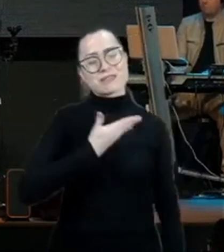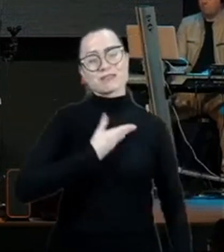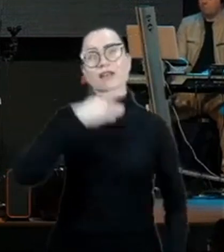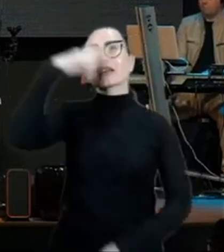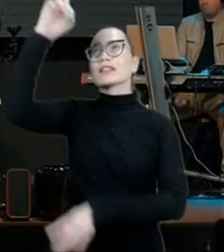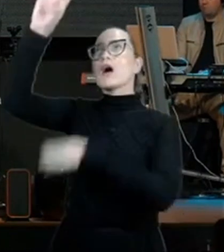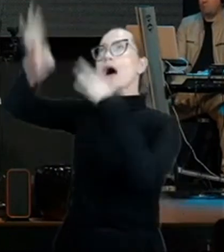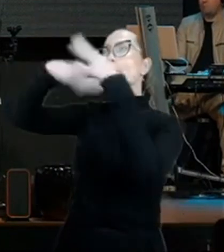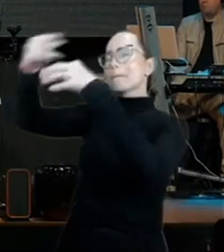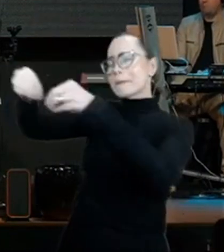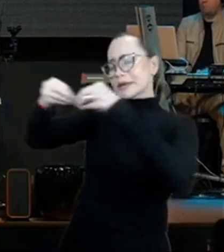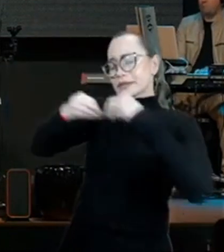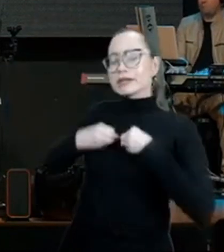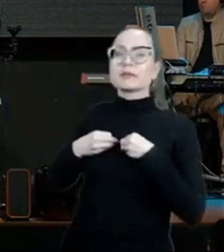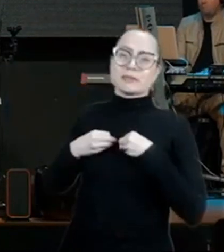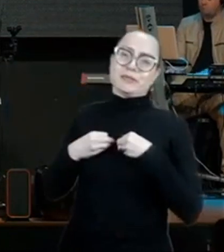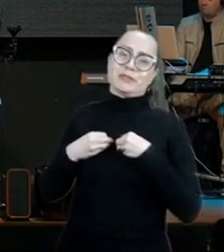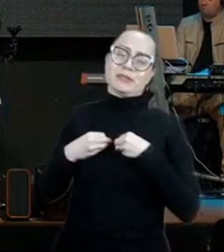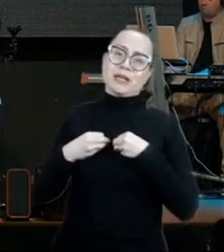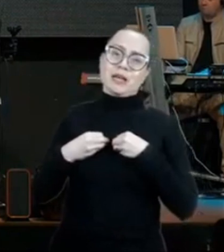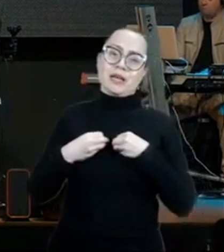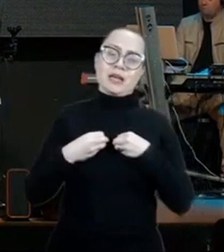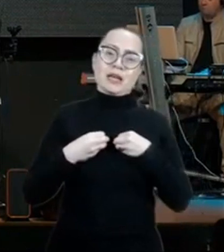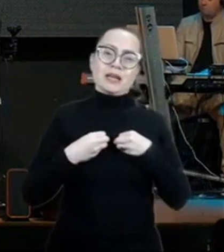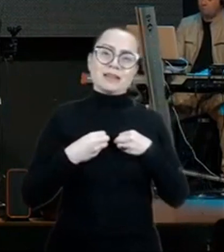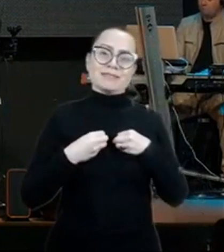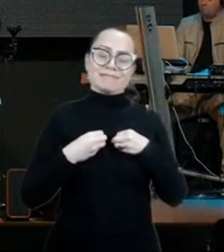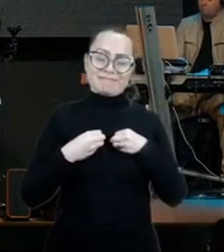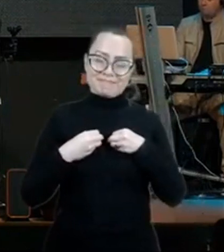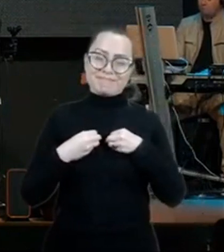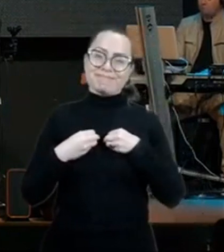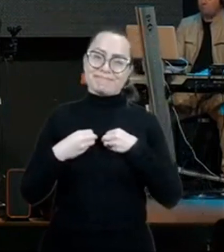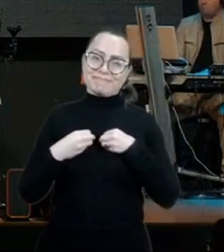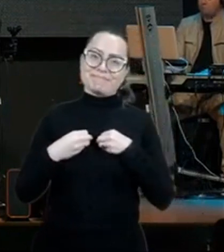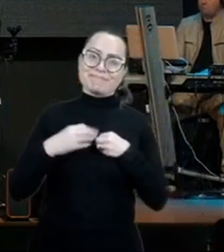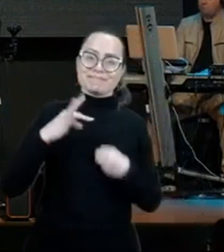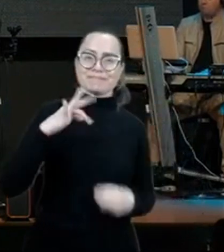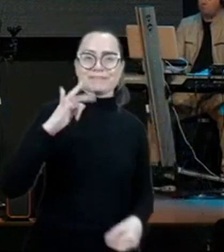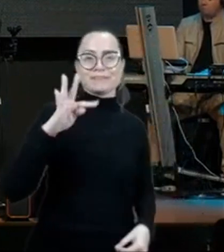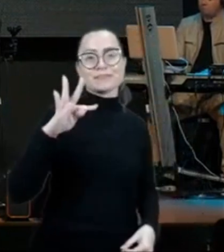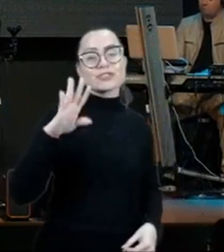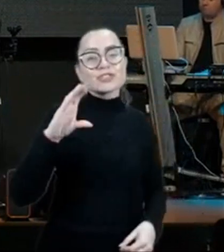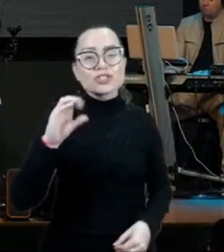Titos são homens e mulheres que Deus coloca ao nosso lado, nos dias de Macedônia,